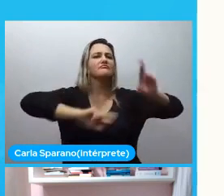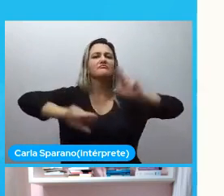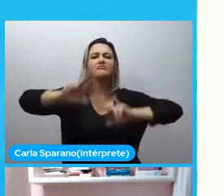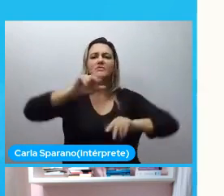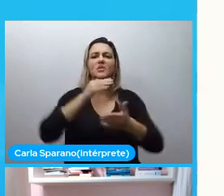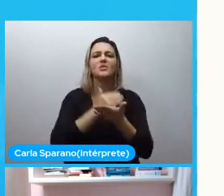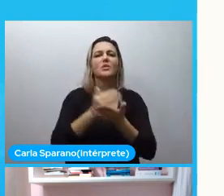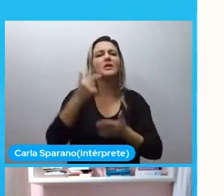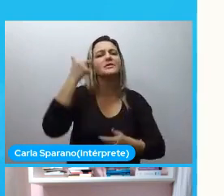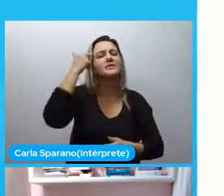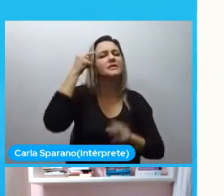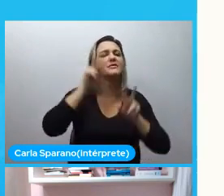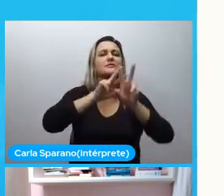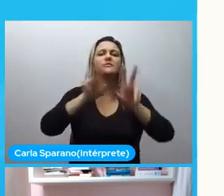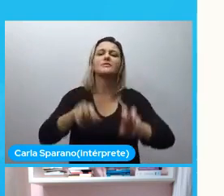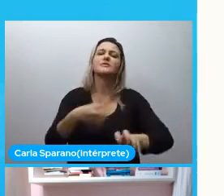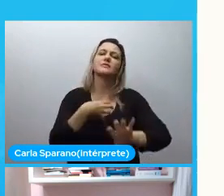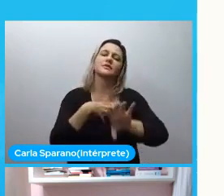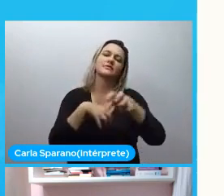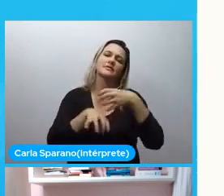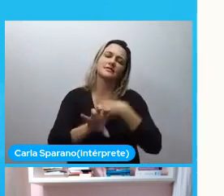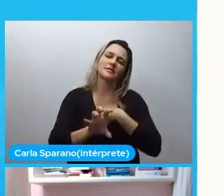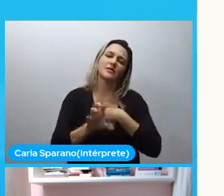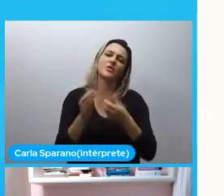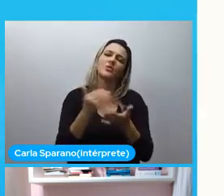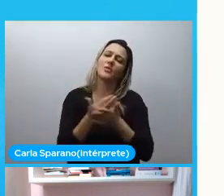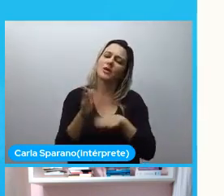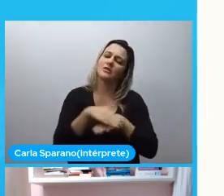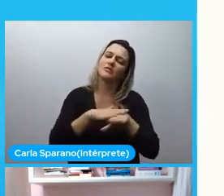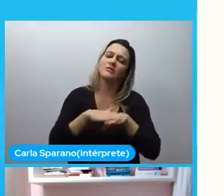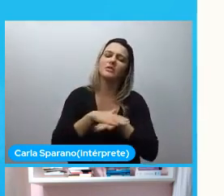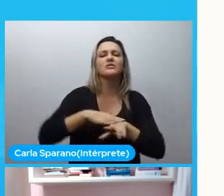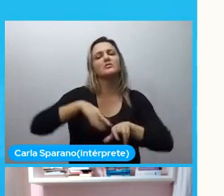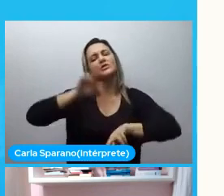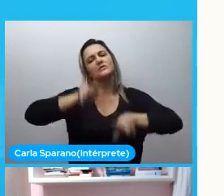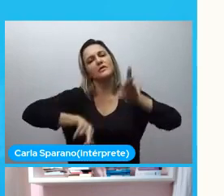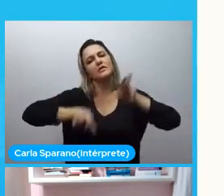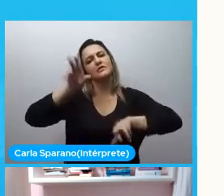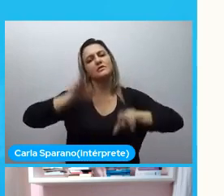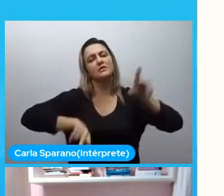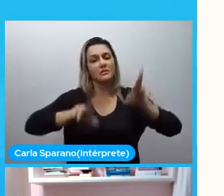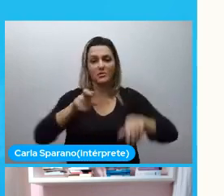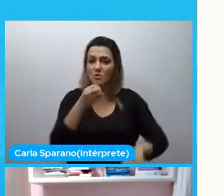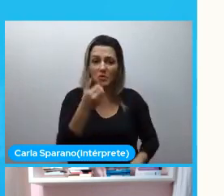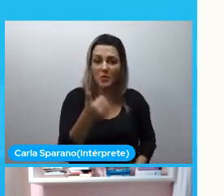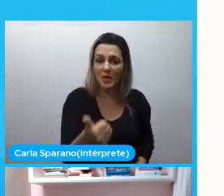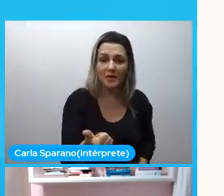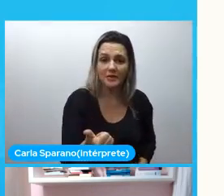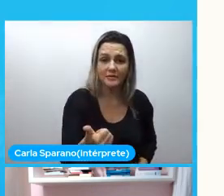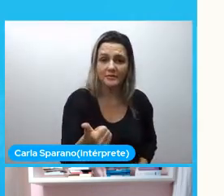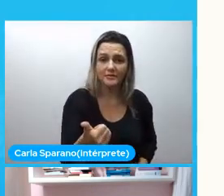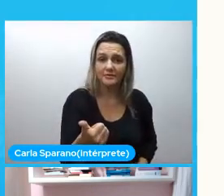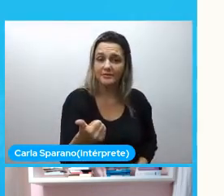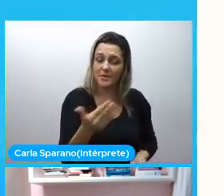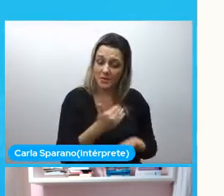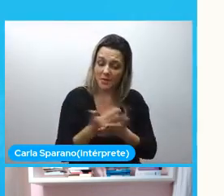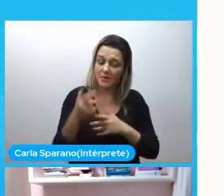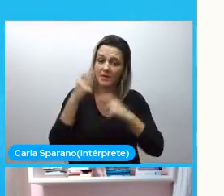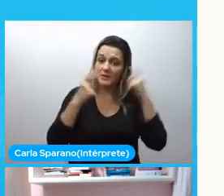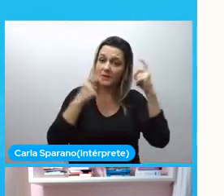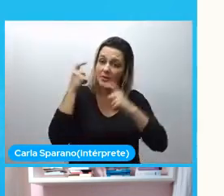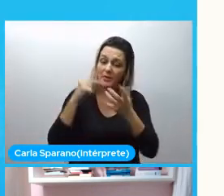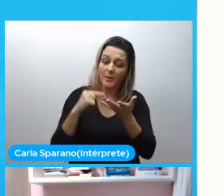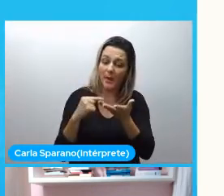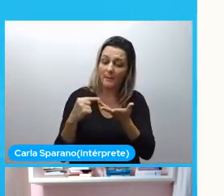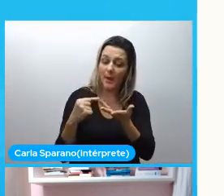sobre empatia está tudo bem a gente começar a conversar sobre diversidade está tudo bem a gente começar a se preocupar com certos pontos